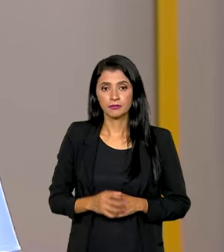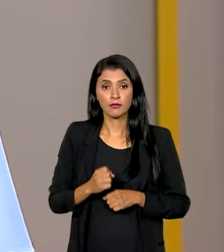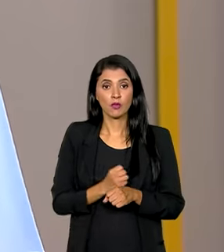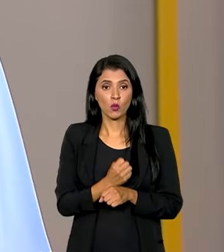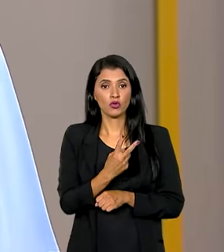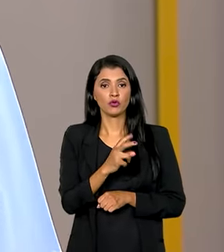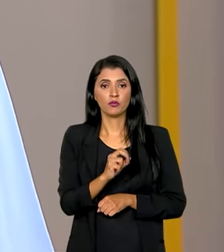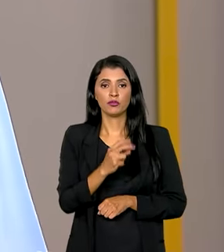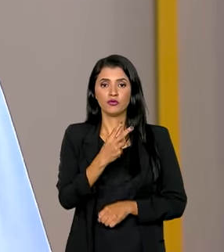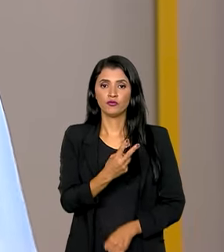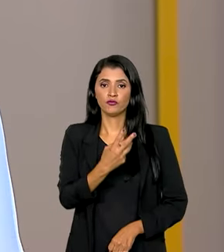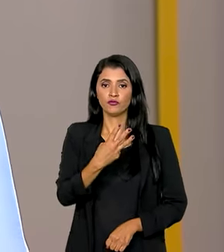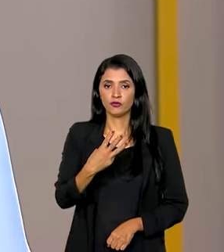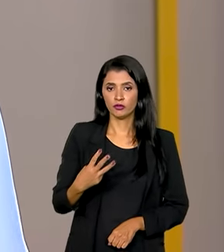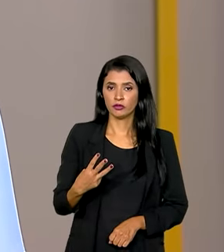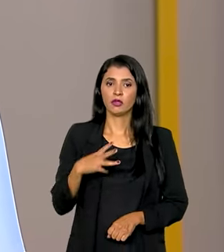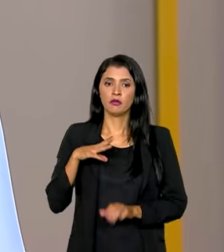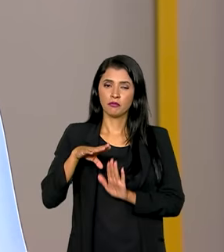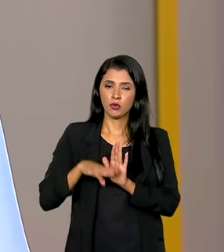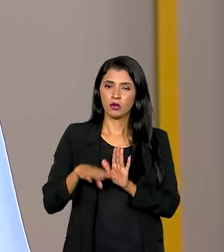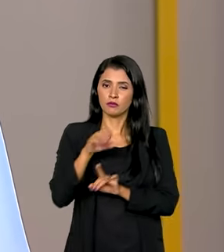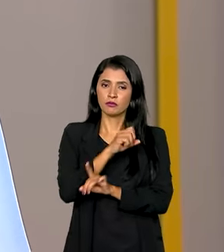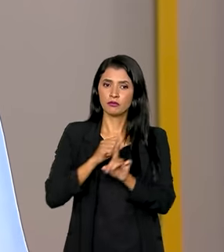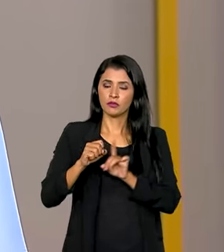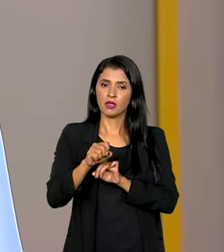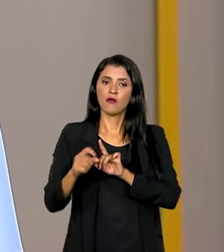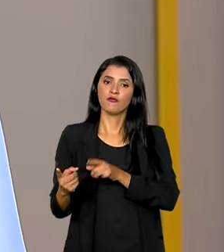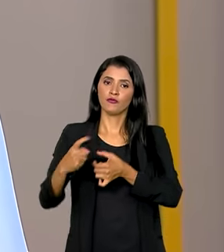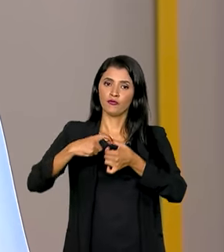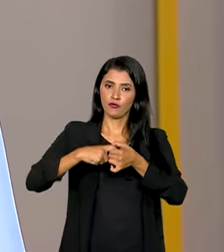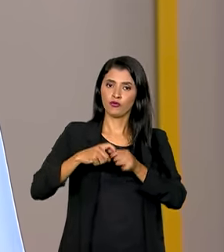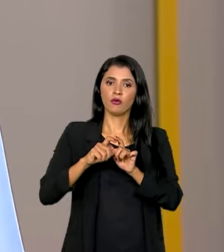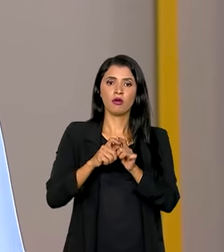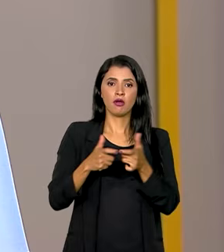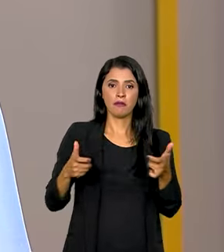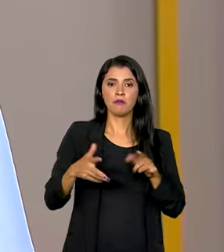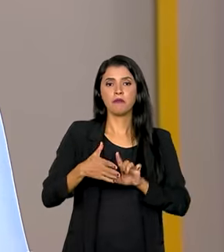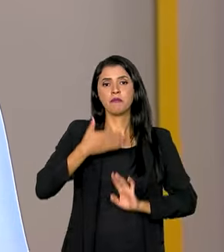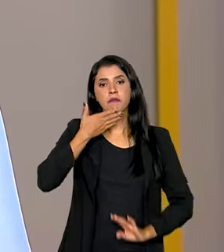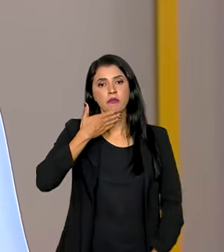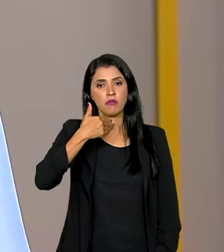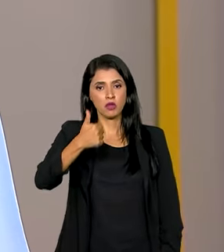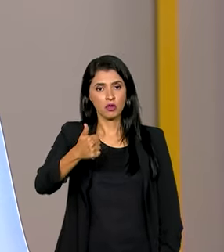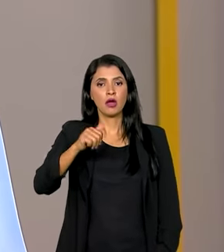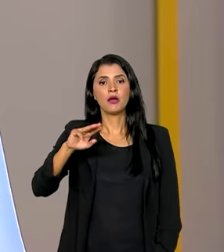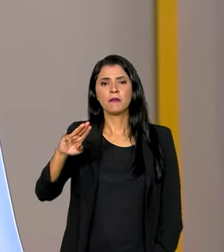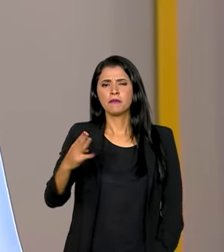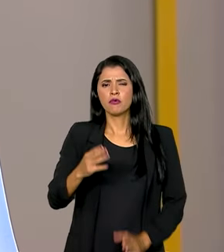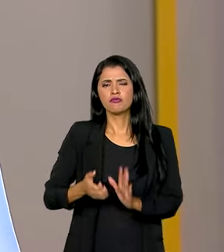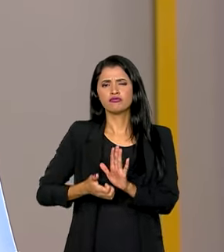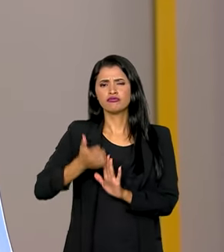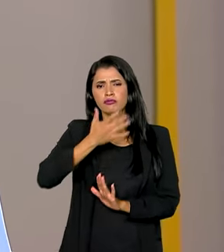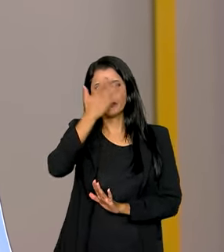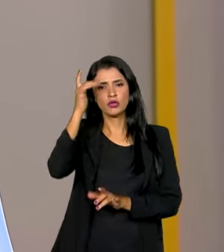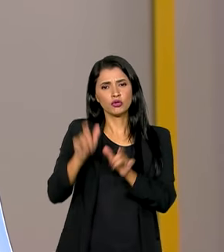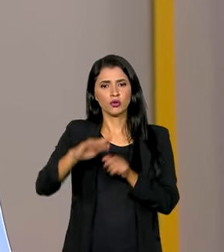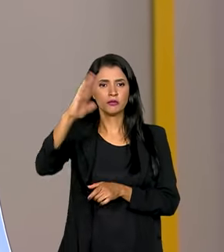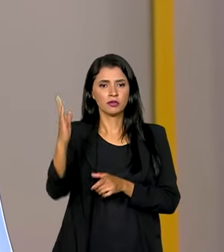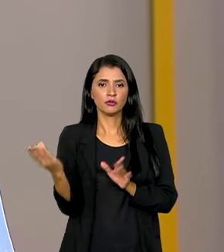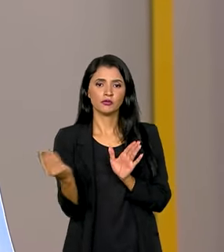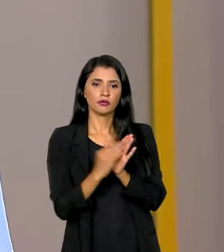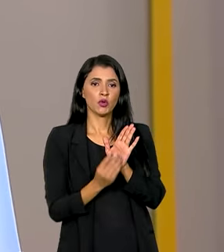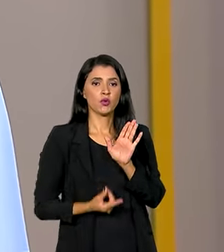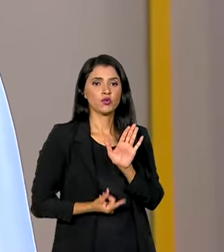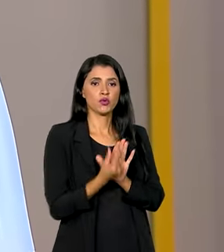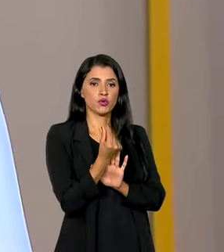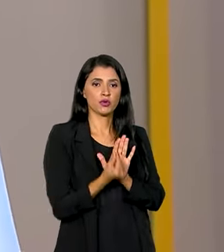Em 2023, programas sociais foram retomados e ampliados e milhões de brasileiros foram incluídos no orçamento.